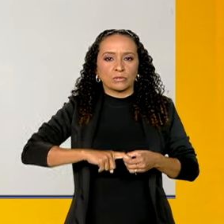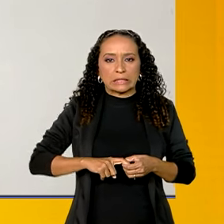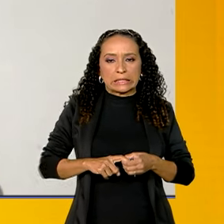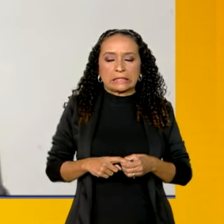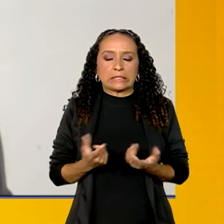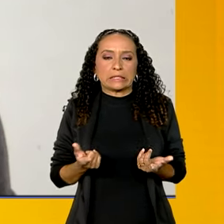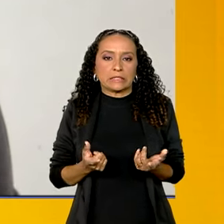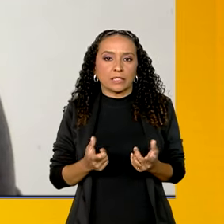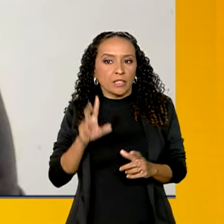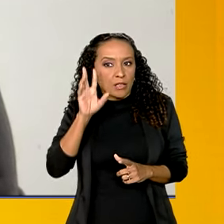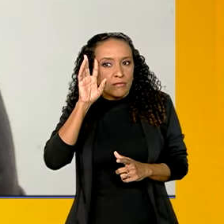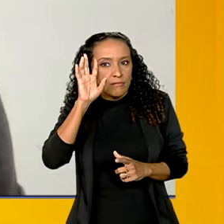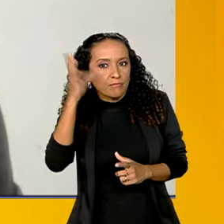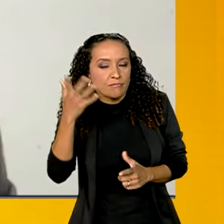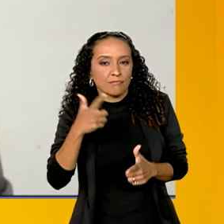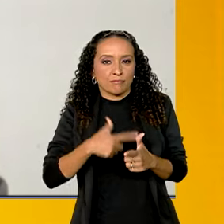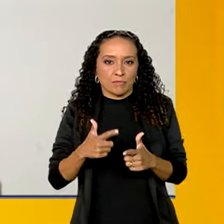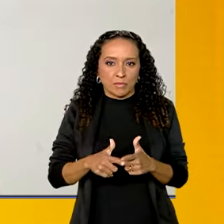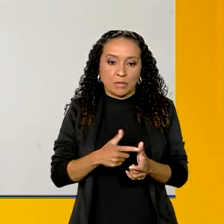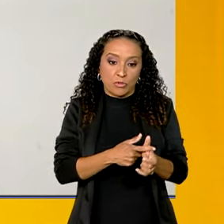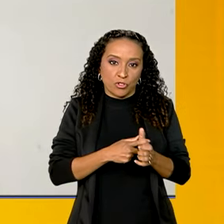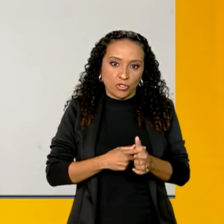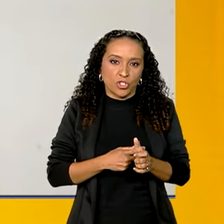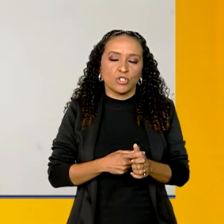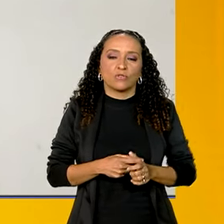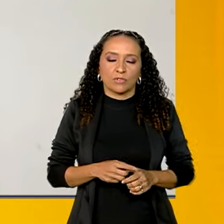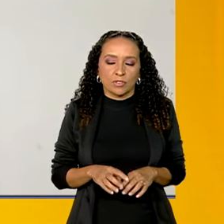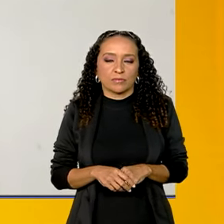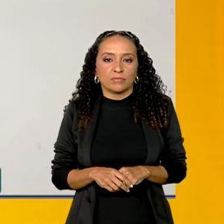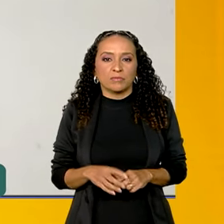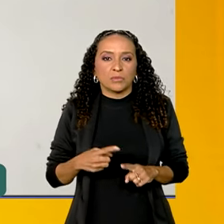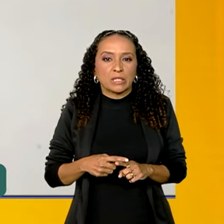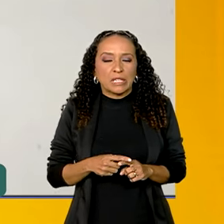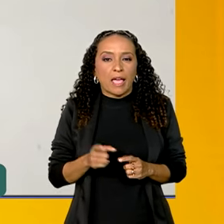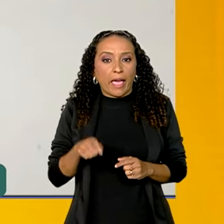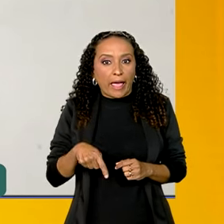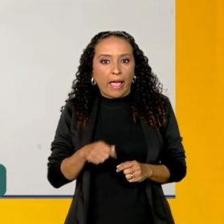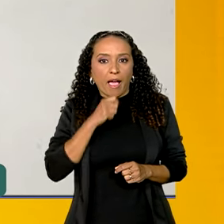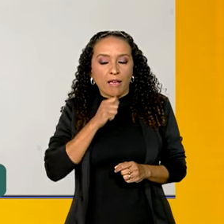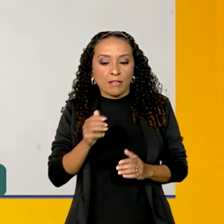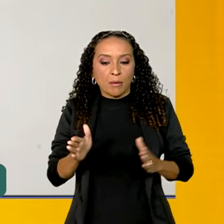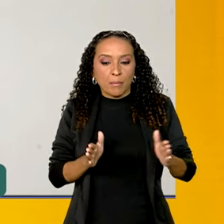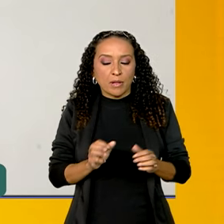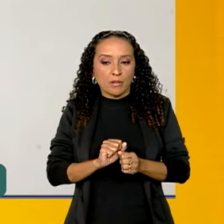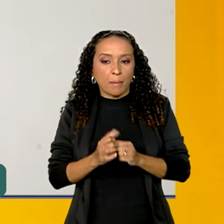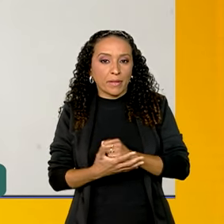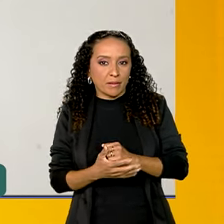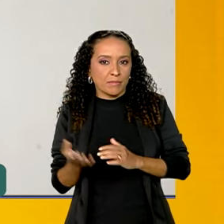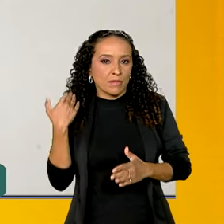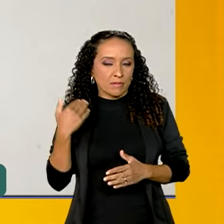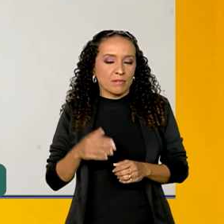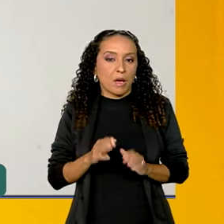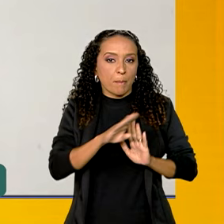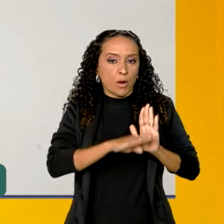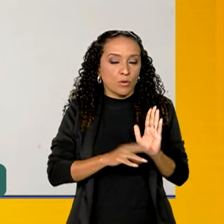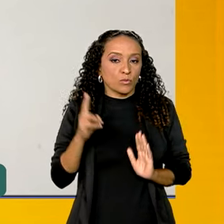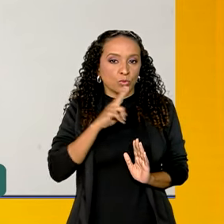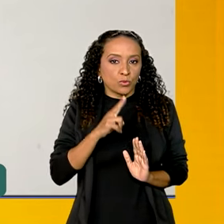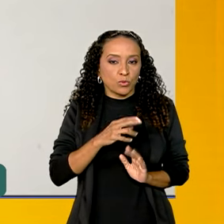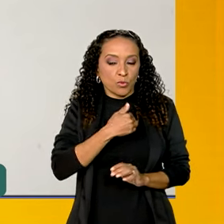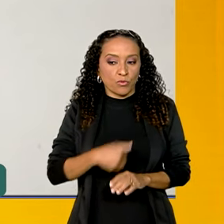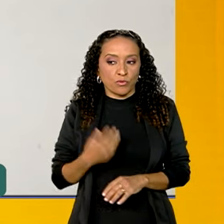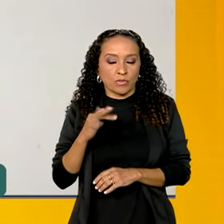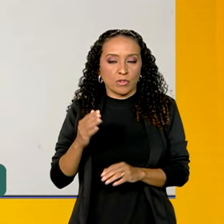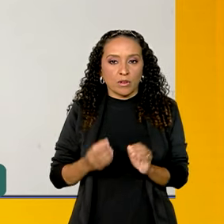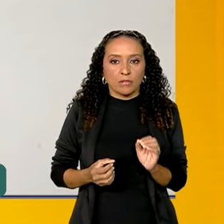se desenrolar, a se livrar de várias dívidas que vêm ainda do período da pandemia. Então, é programa emergencial que o governo federal